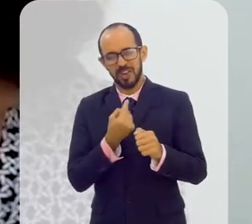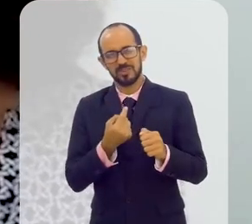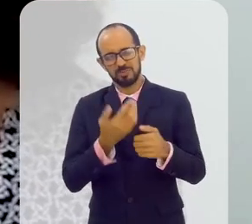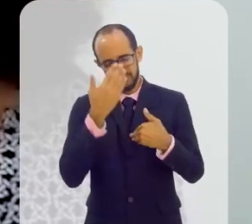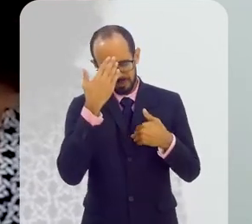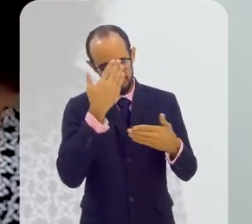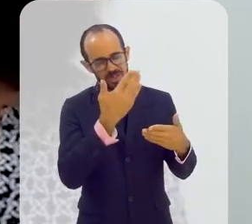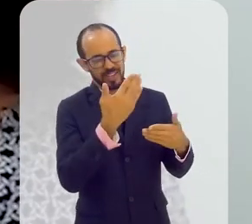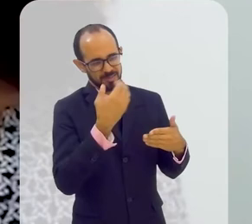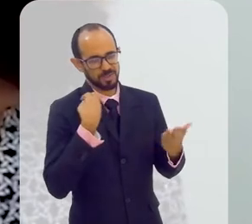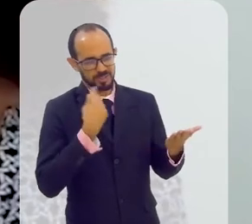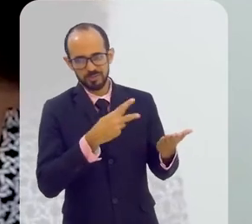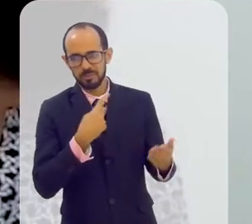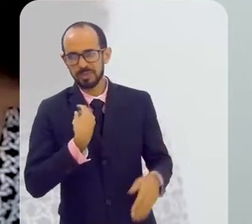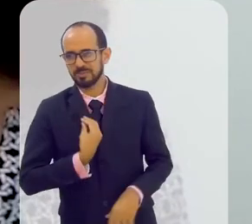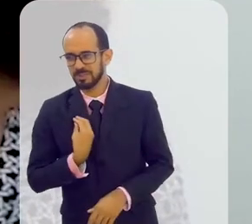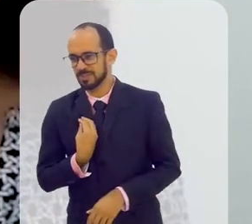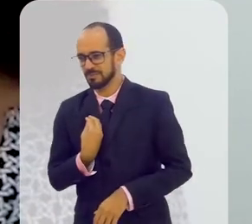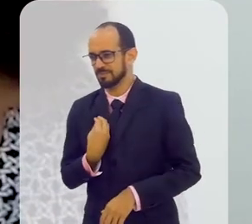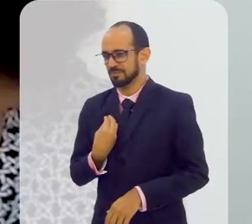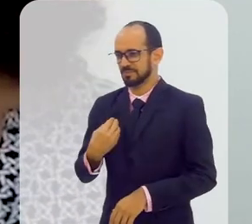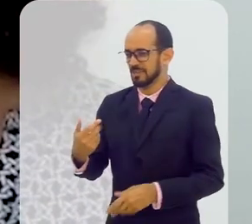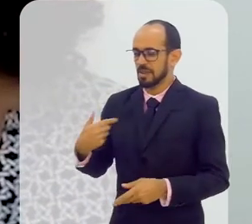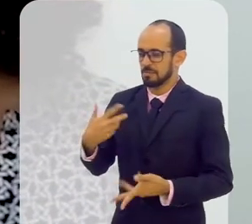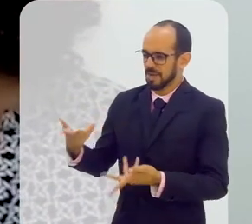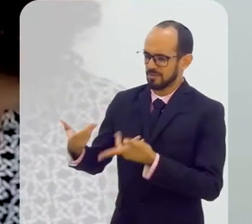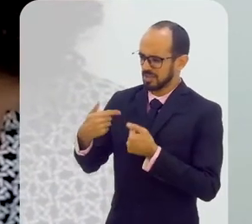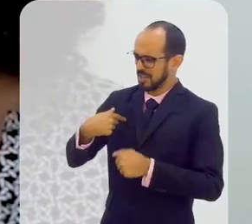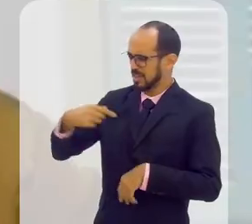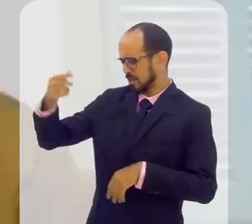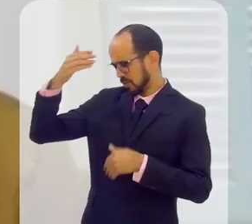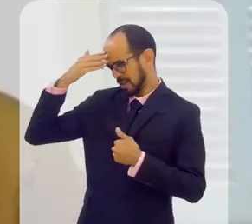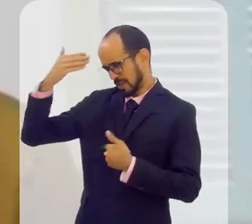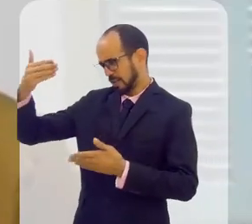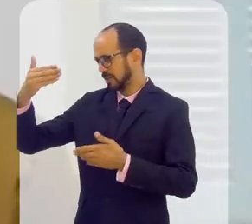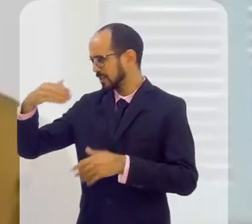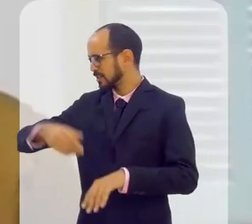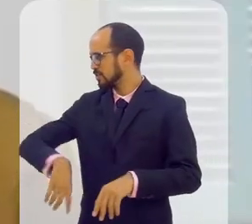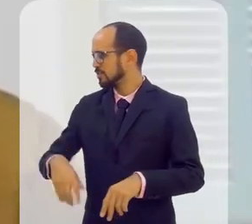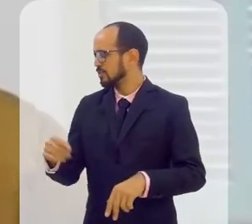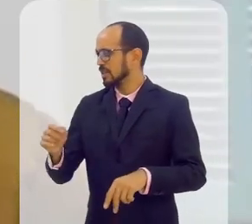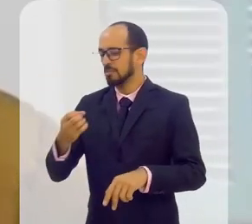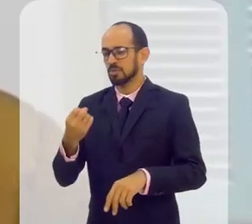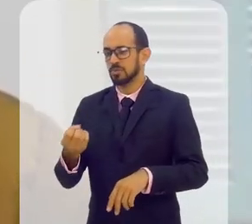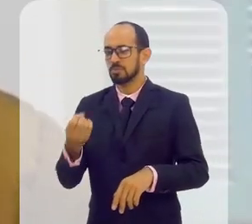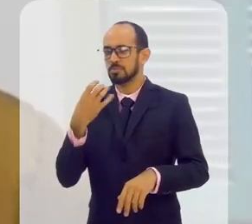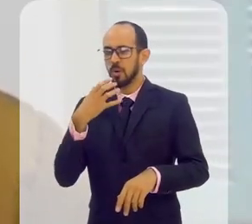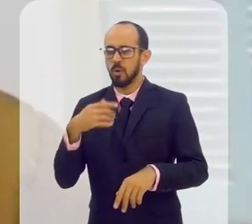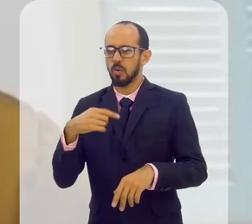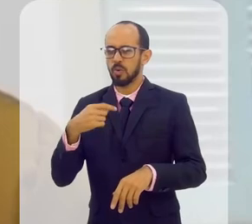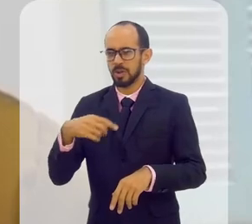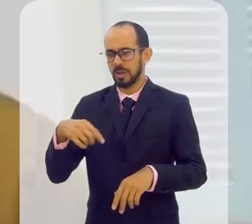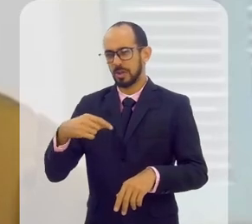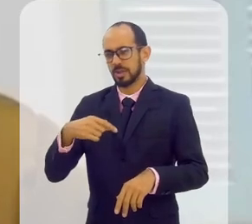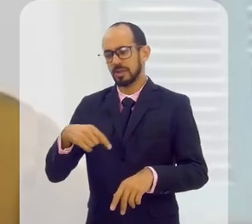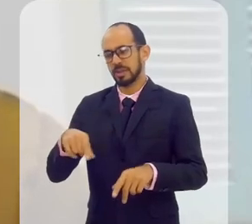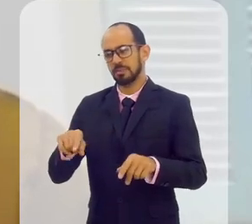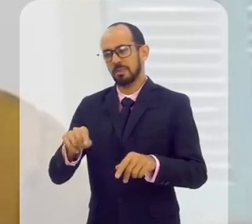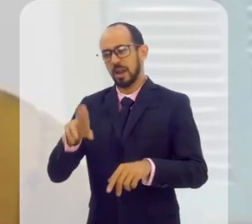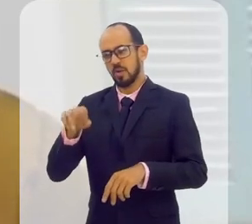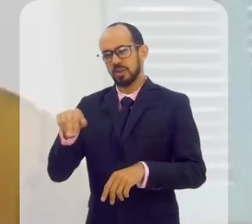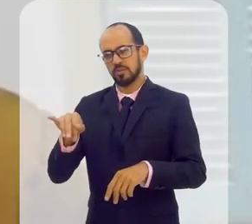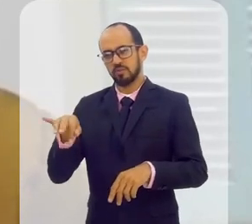junto com a gente. Então, muito obrigada aí pela sua participação também. Maravilha, Geisa. Eu que agradeço. Acho que é super engrandecedor